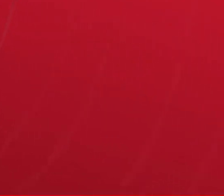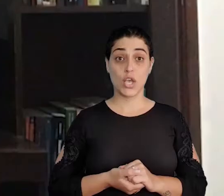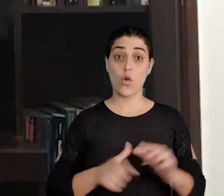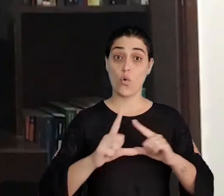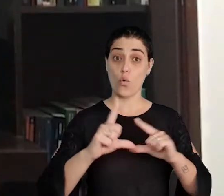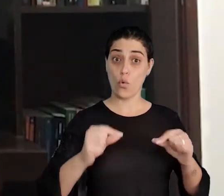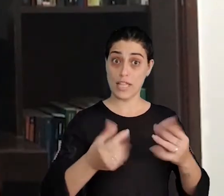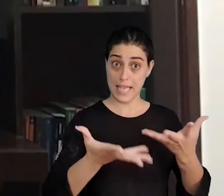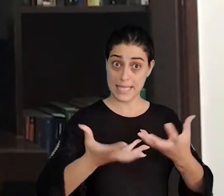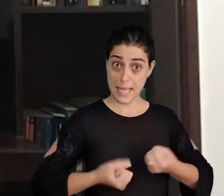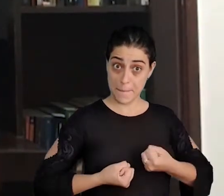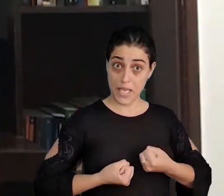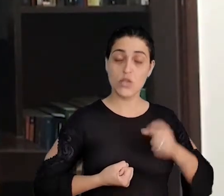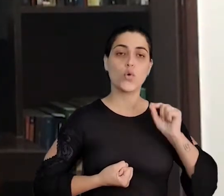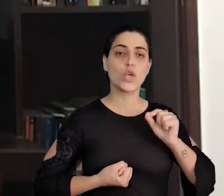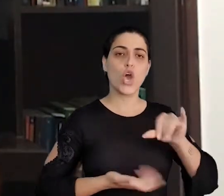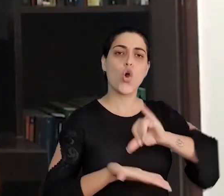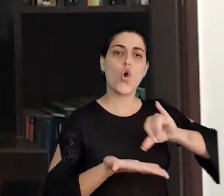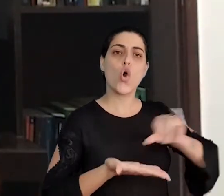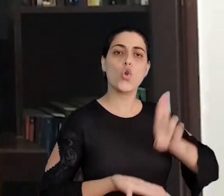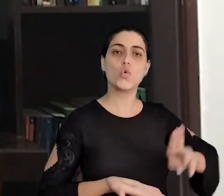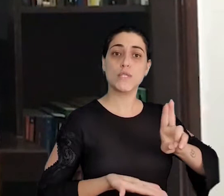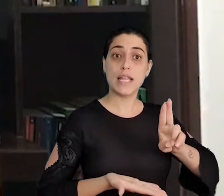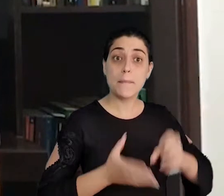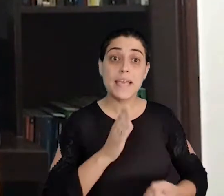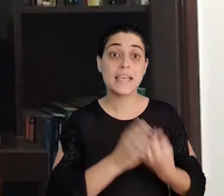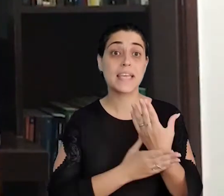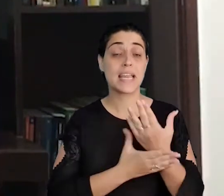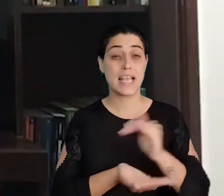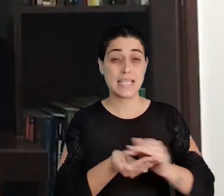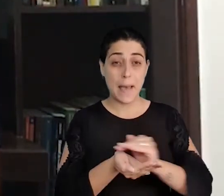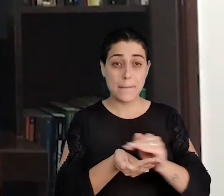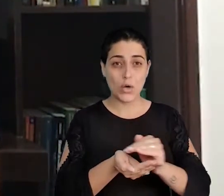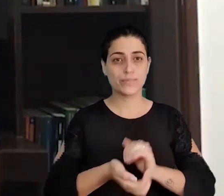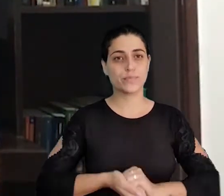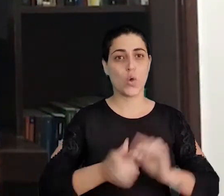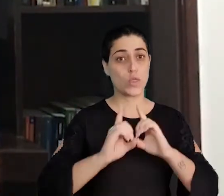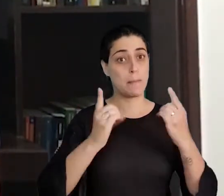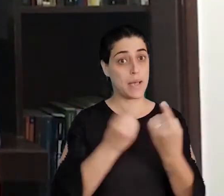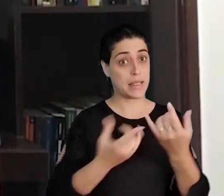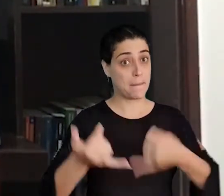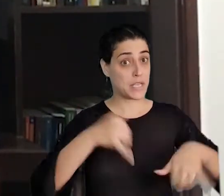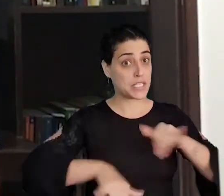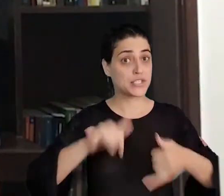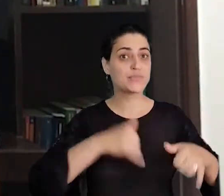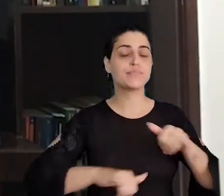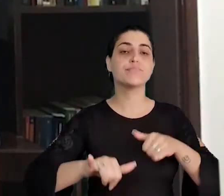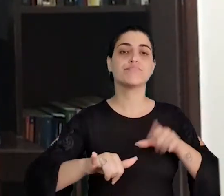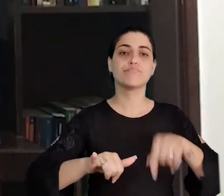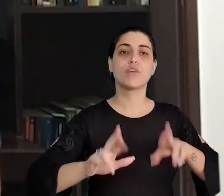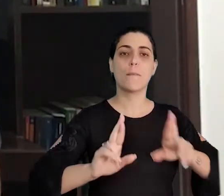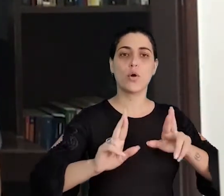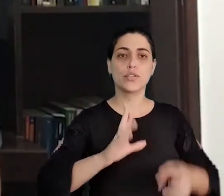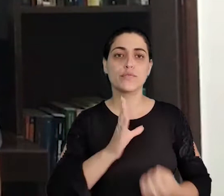E a UFJF está recebendo doações de óleo de cozinha usado para a fabricação de sabões. O Departamento de Química